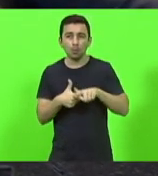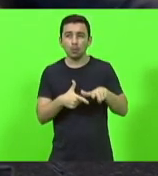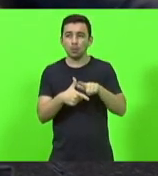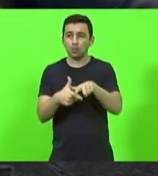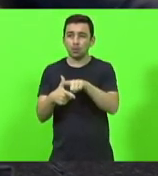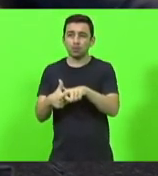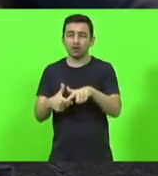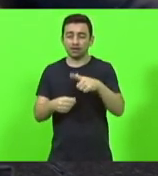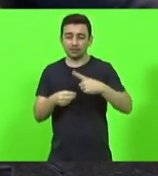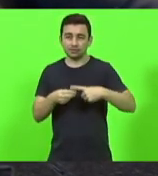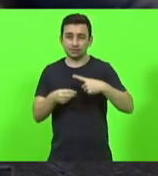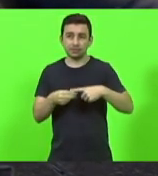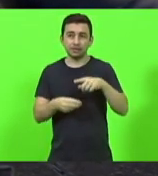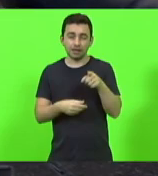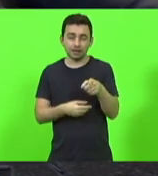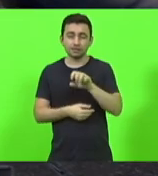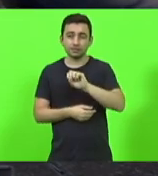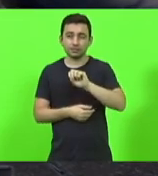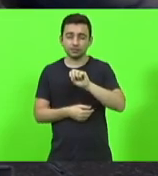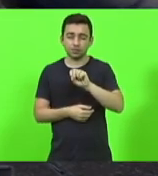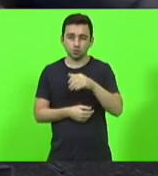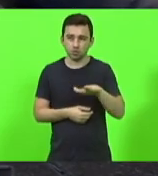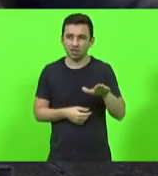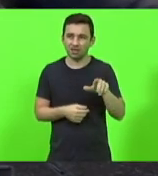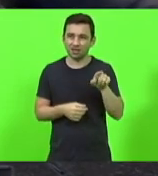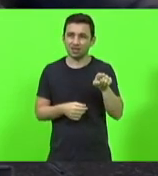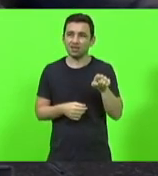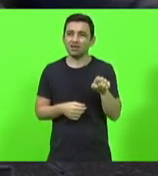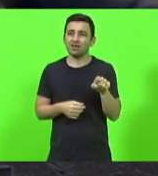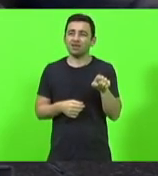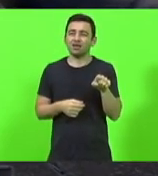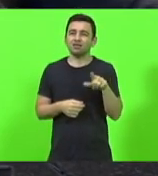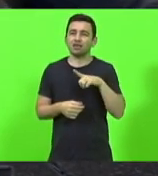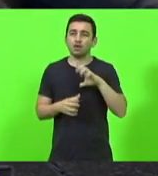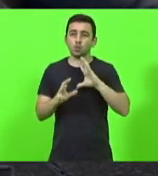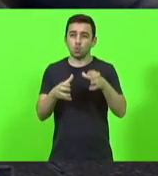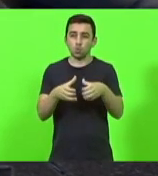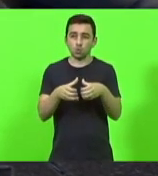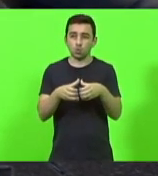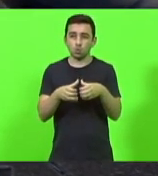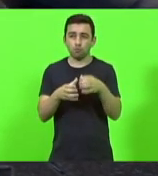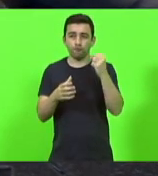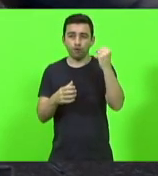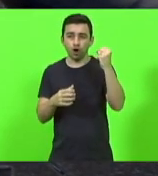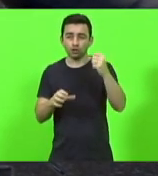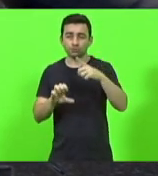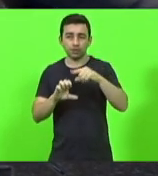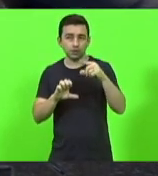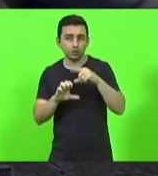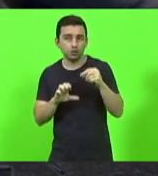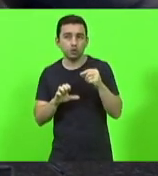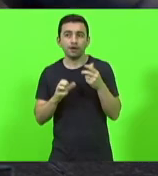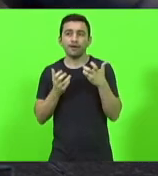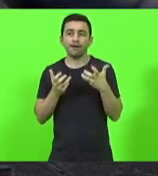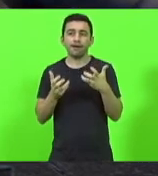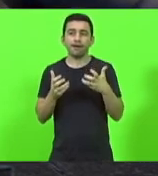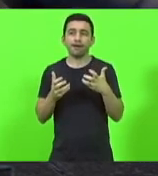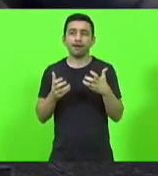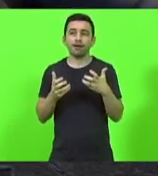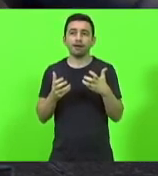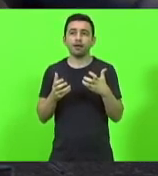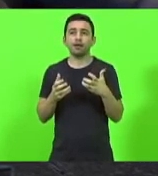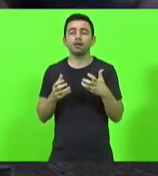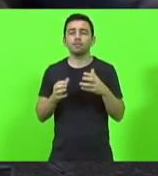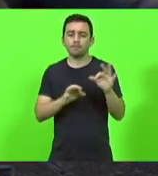a cidade de São José, que existe ali um grupo forte de empreendedores dispostos a montar uma